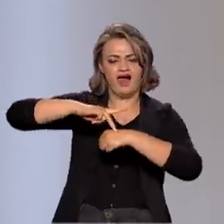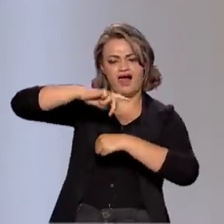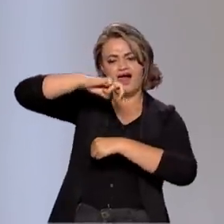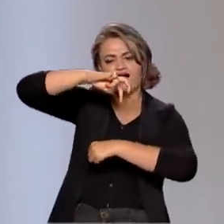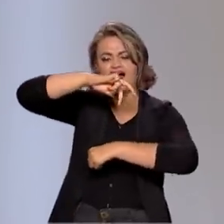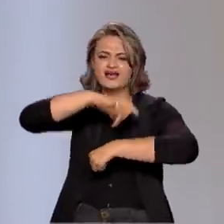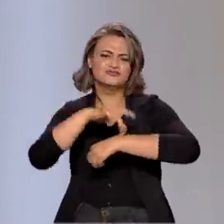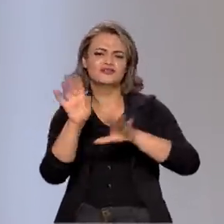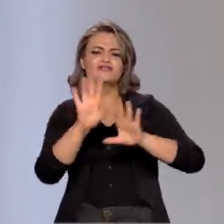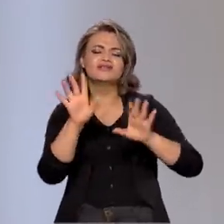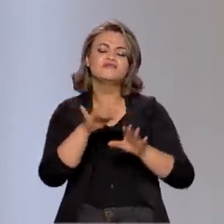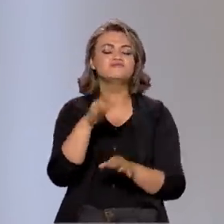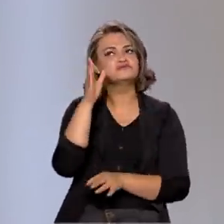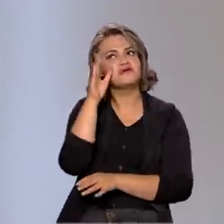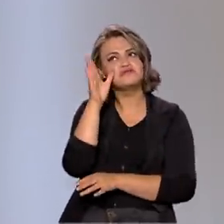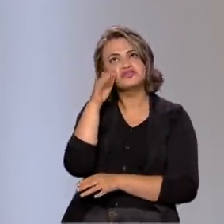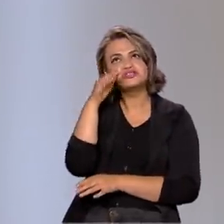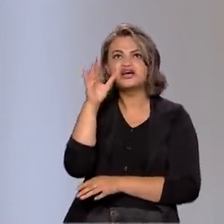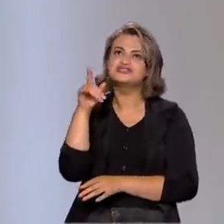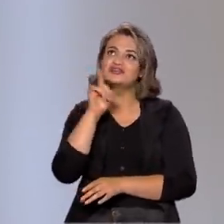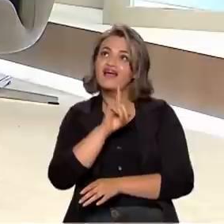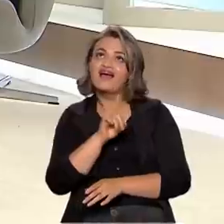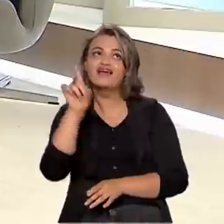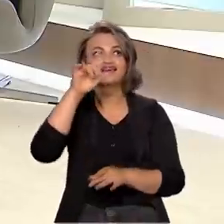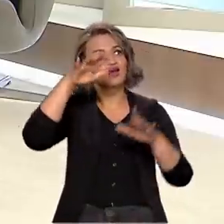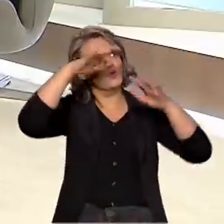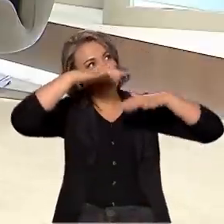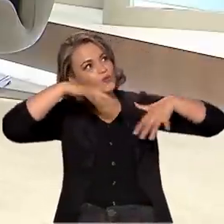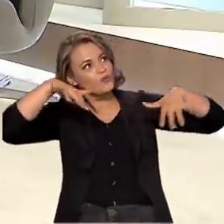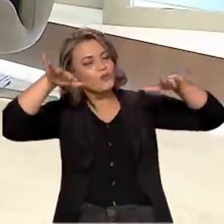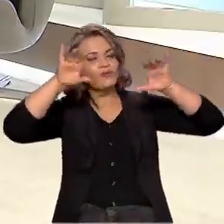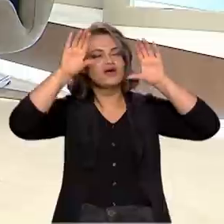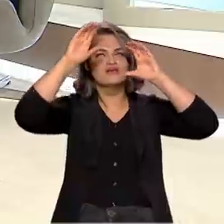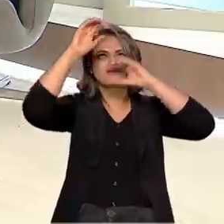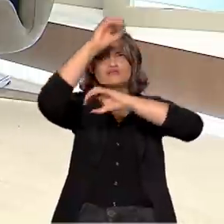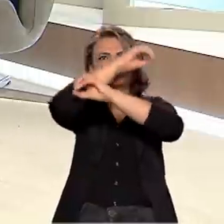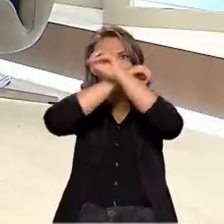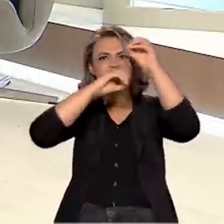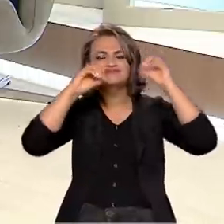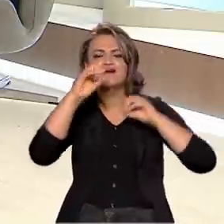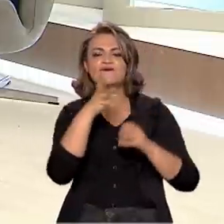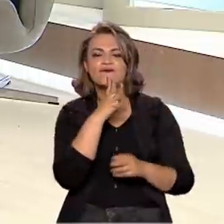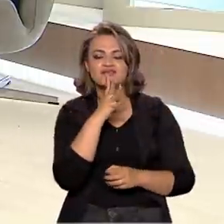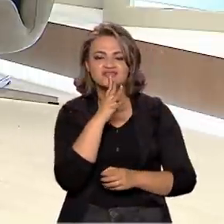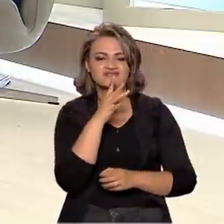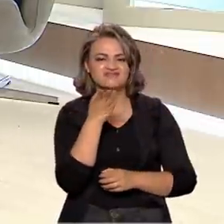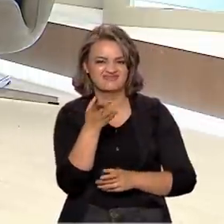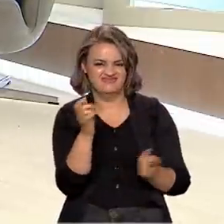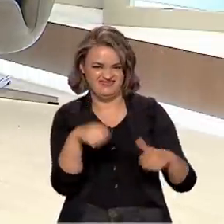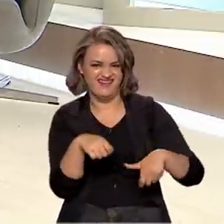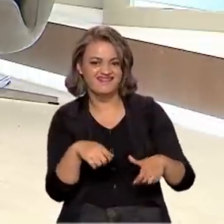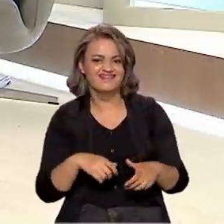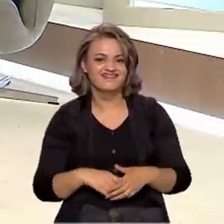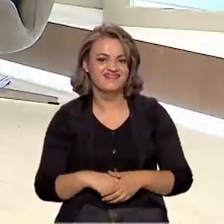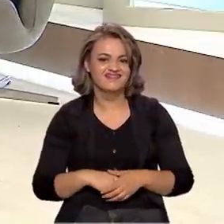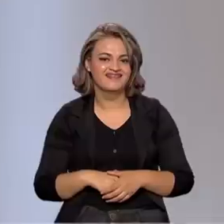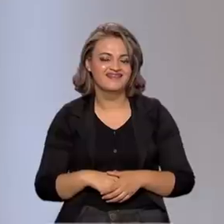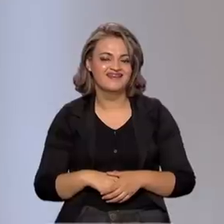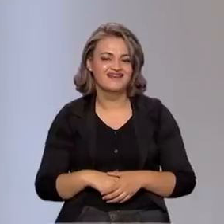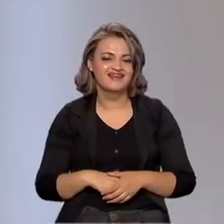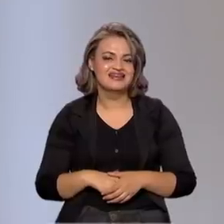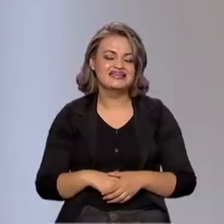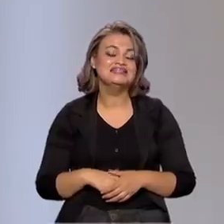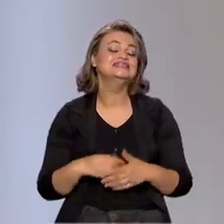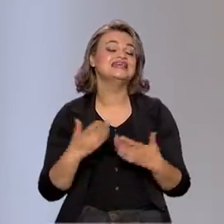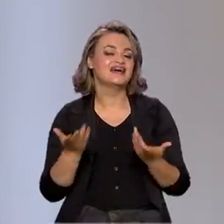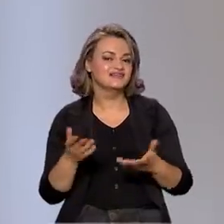para fazer, vamos fazer um voo espacial. turismo espacial. A gente sabe que aí já está mais perto do que longe. Essa